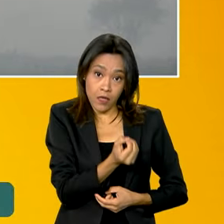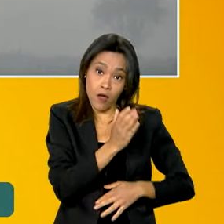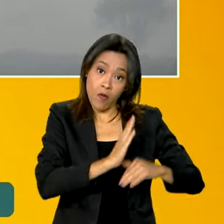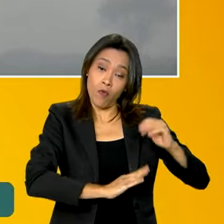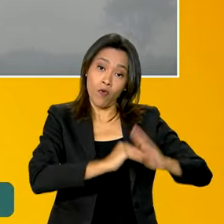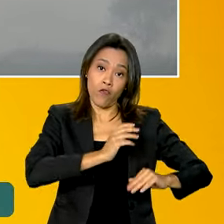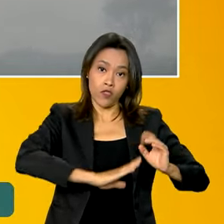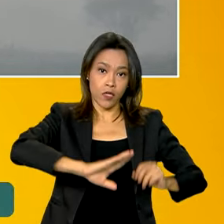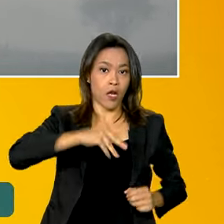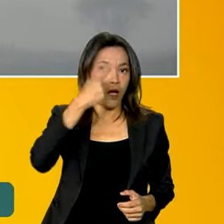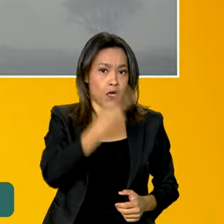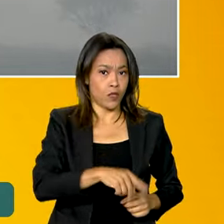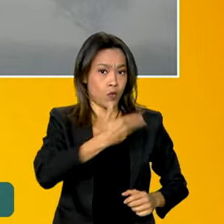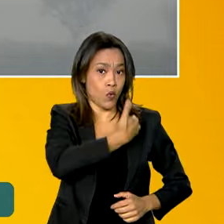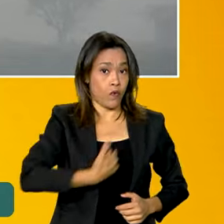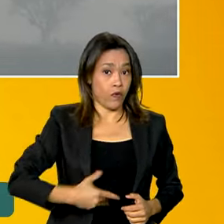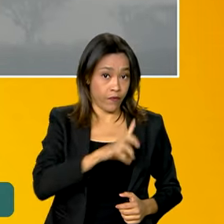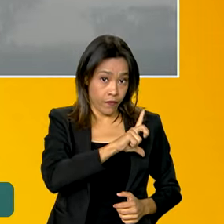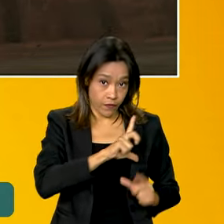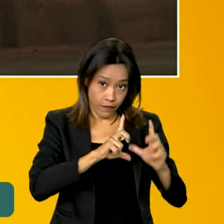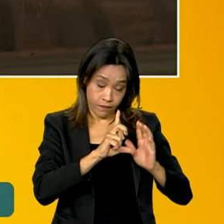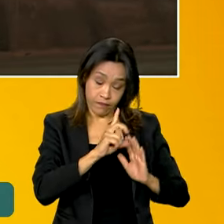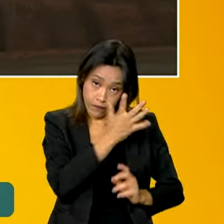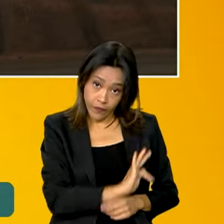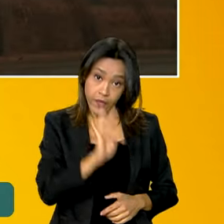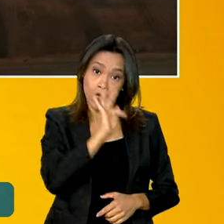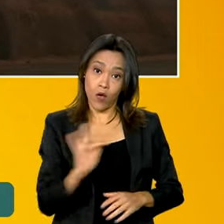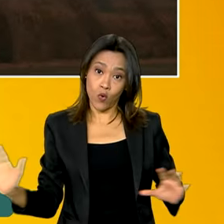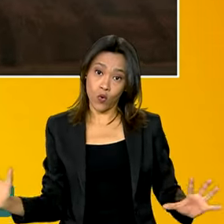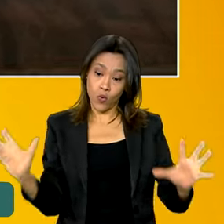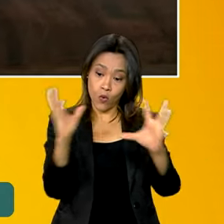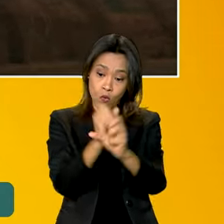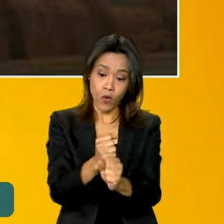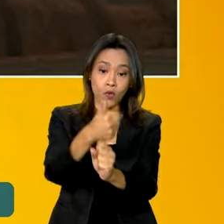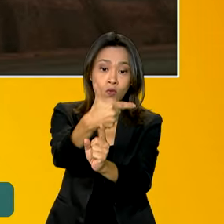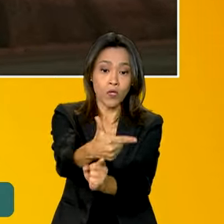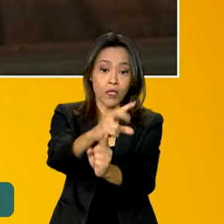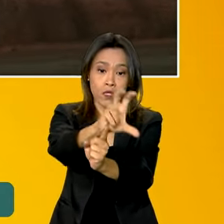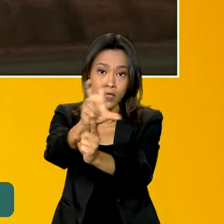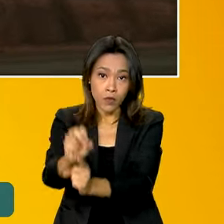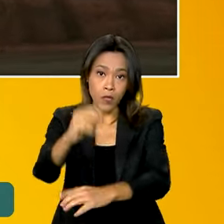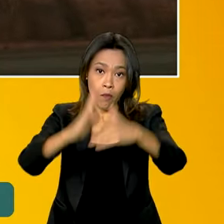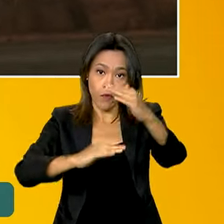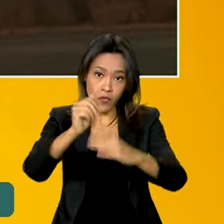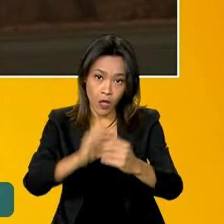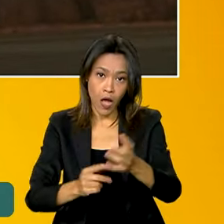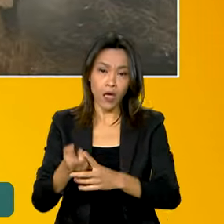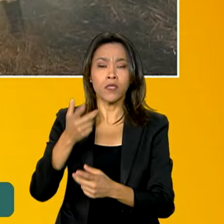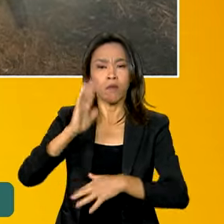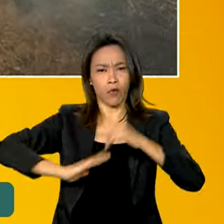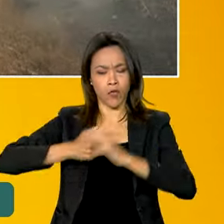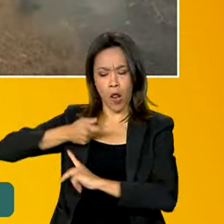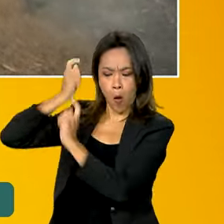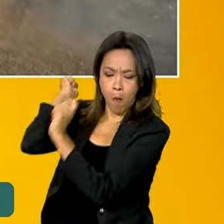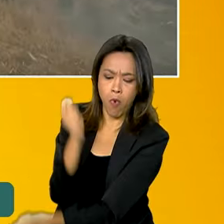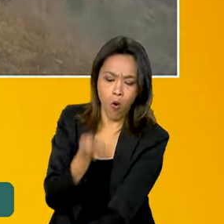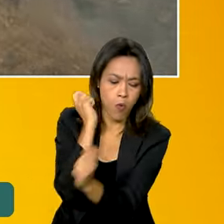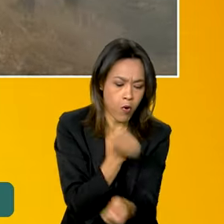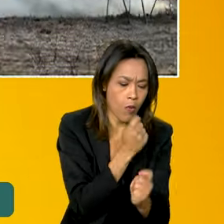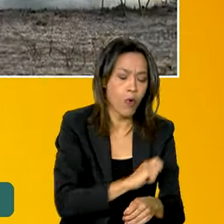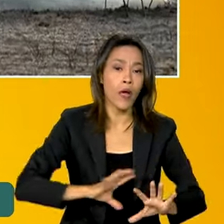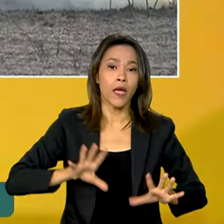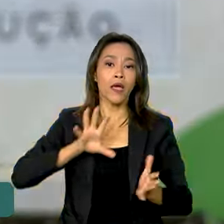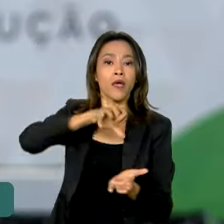Eles vão se unir à Força Tarefa que hoje já conta com 250 profissionais, incluindo brigadistas e equipes do Ibama,